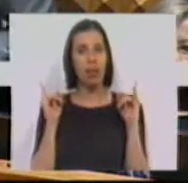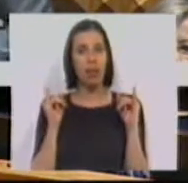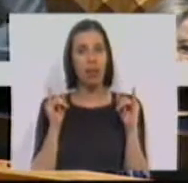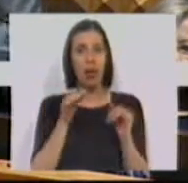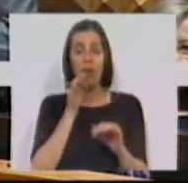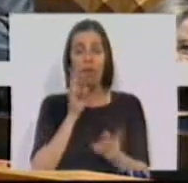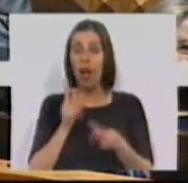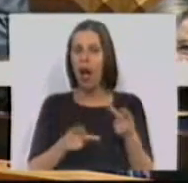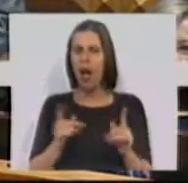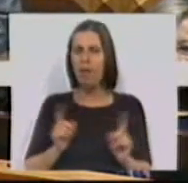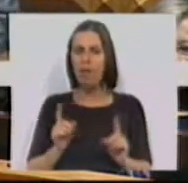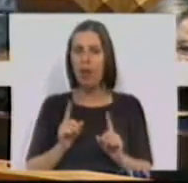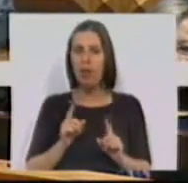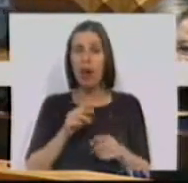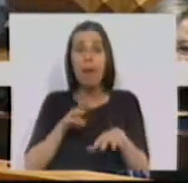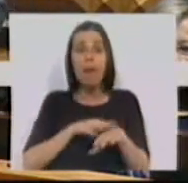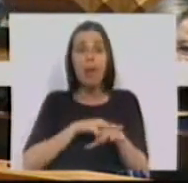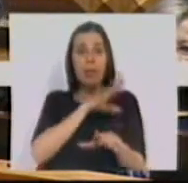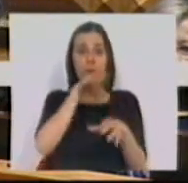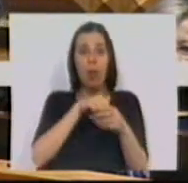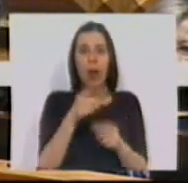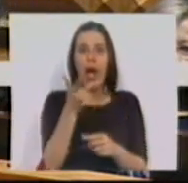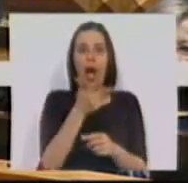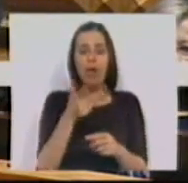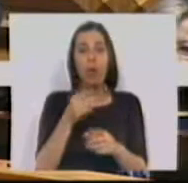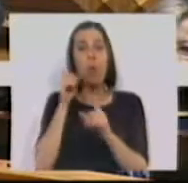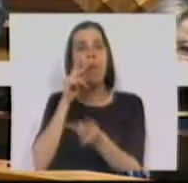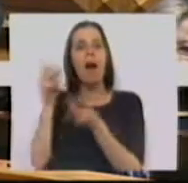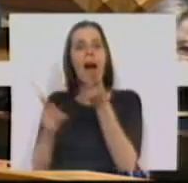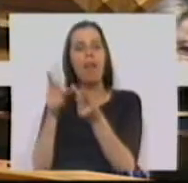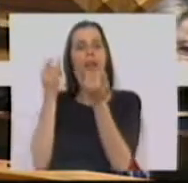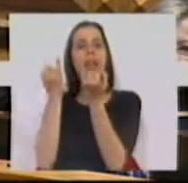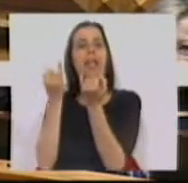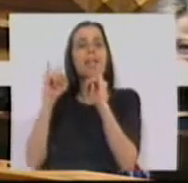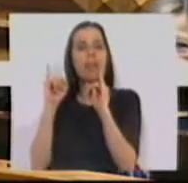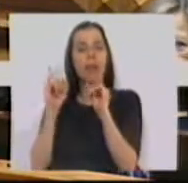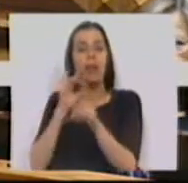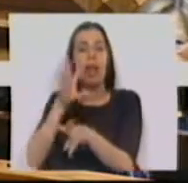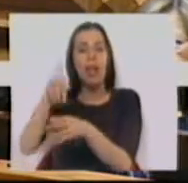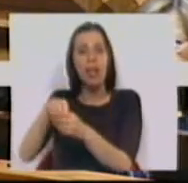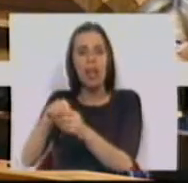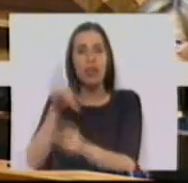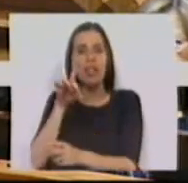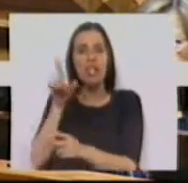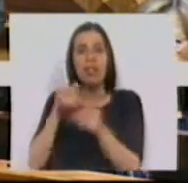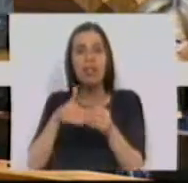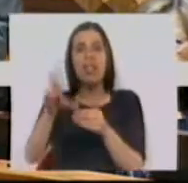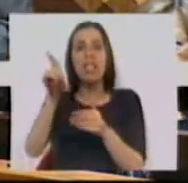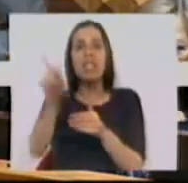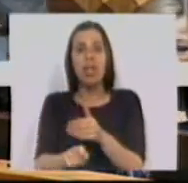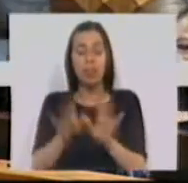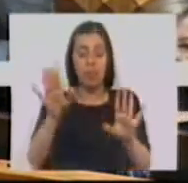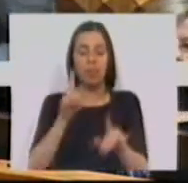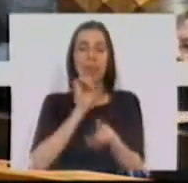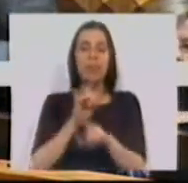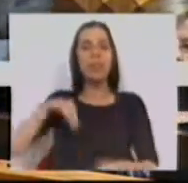eu não falo de avaliações dos membros que compõem a Troika, falo de uma avaliação independente dentro de seis meses. Volto